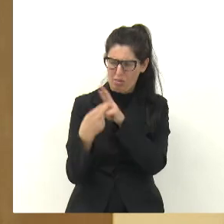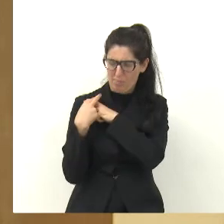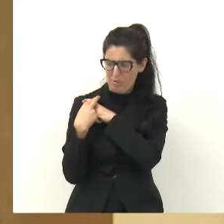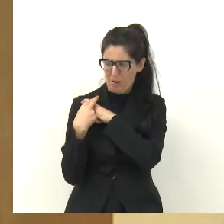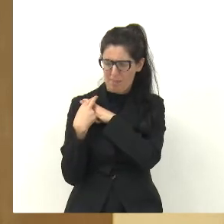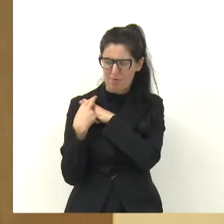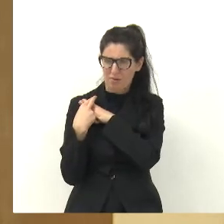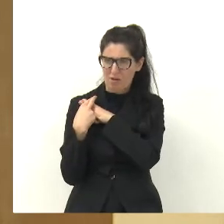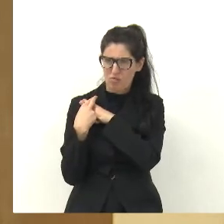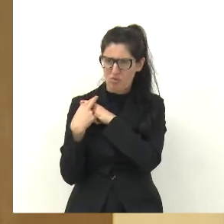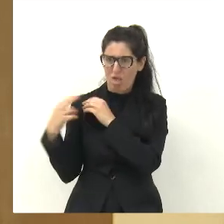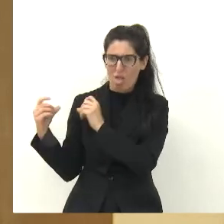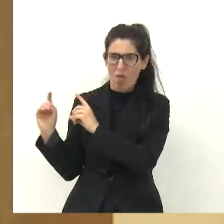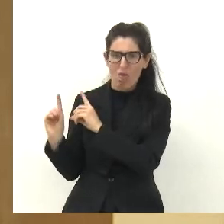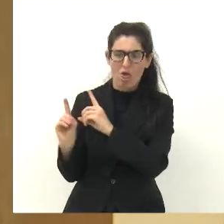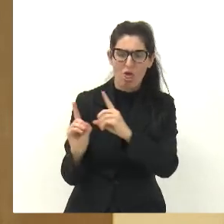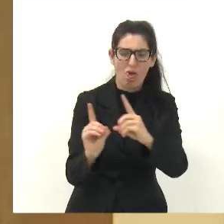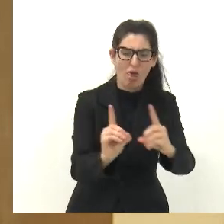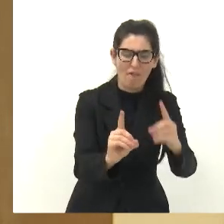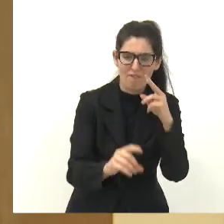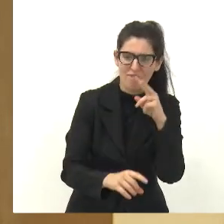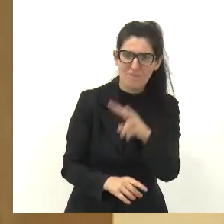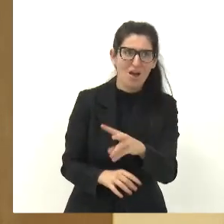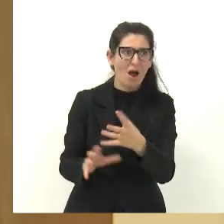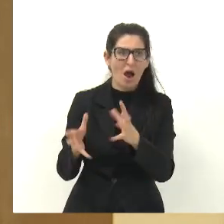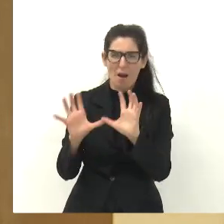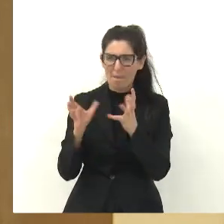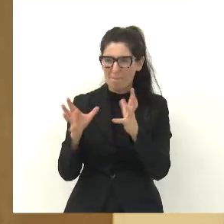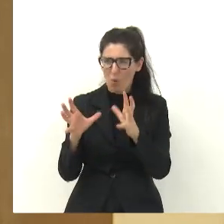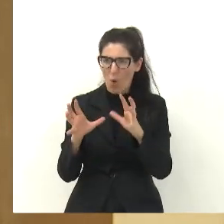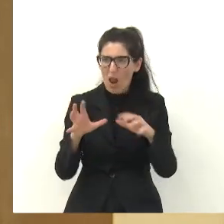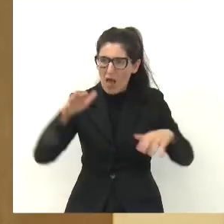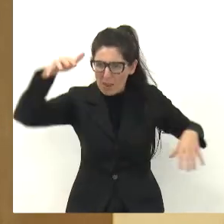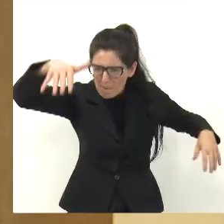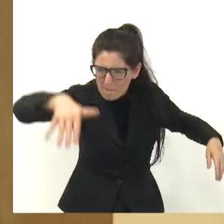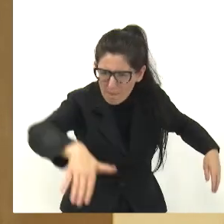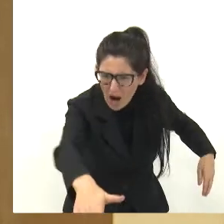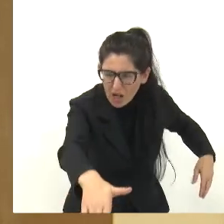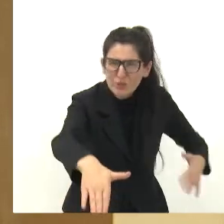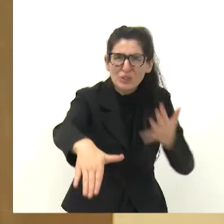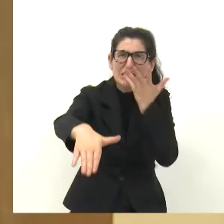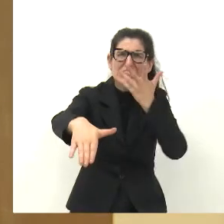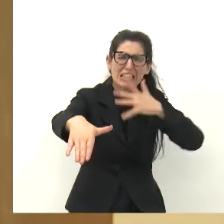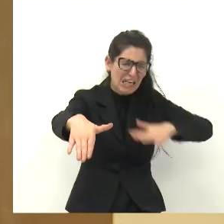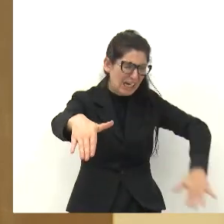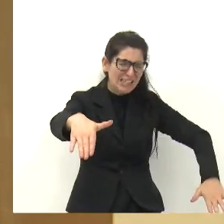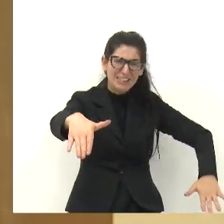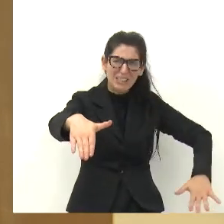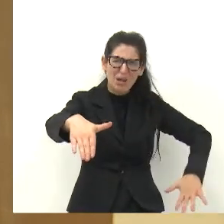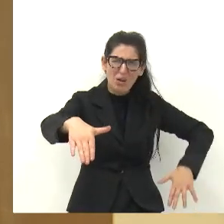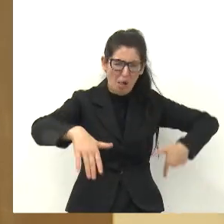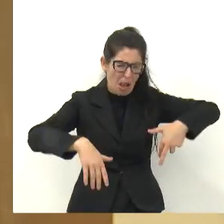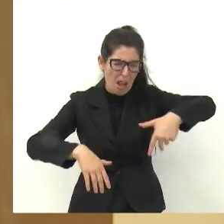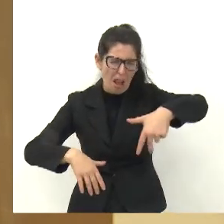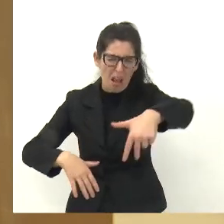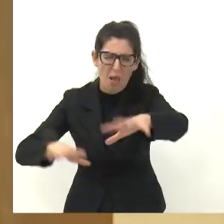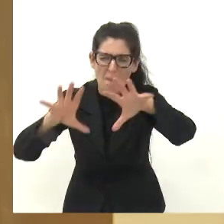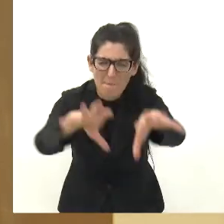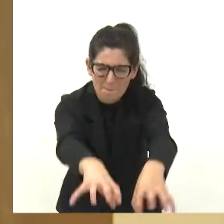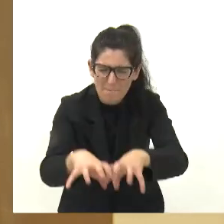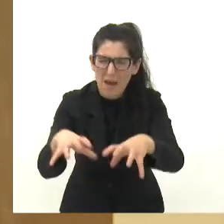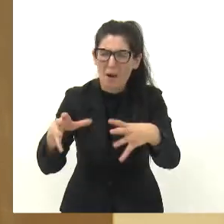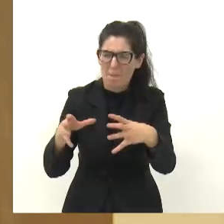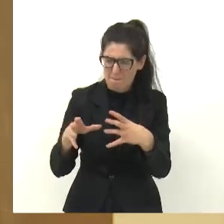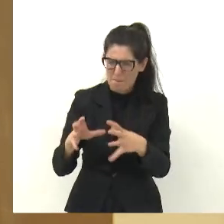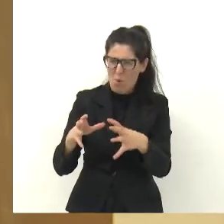eu estive acompanhando a bola caindo lá embaixo e o perigo que aquelas crianças iam buscar, então quero em nome daqueles moradores